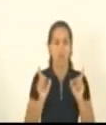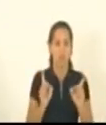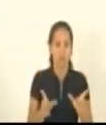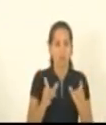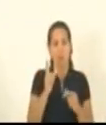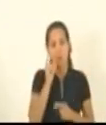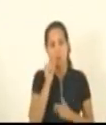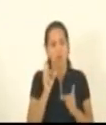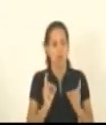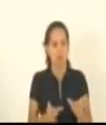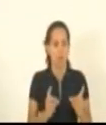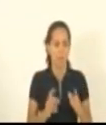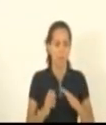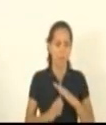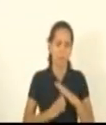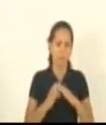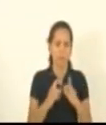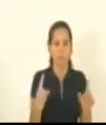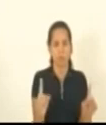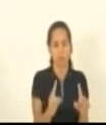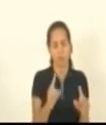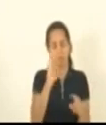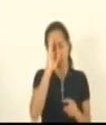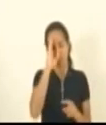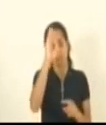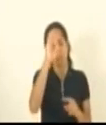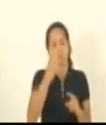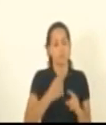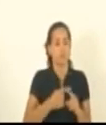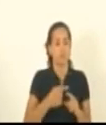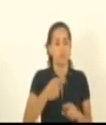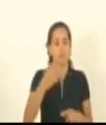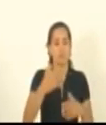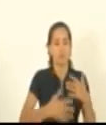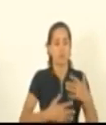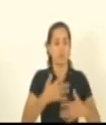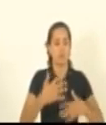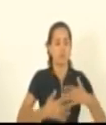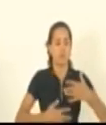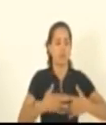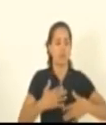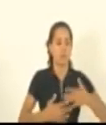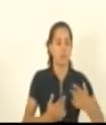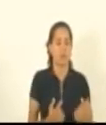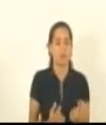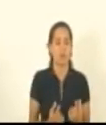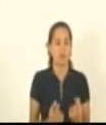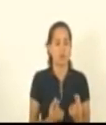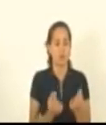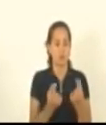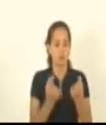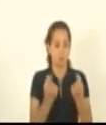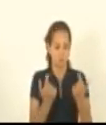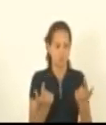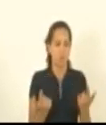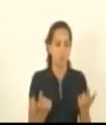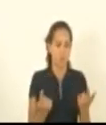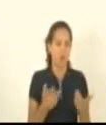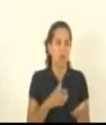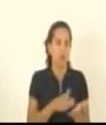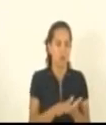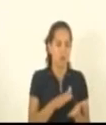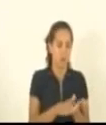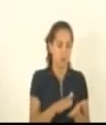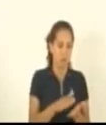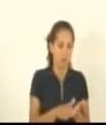na vida do pequeno empreendedor, principalmente, porque isso atrapalha bastante o custo daquele empreendedor. Isso acaba virando